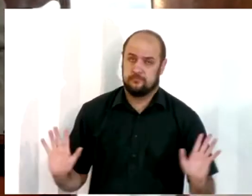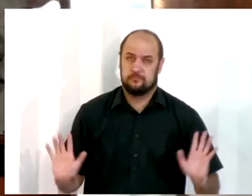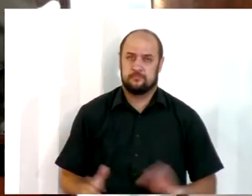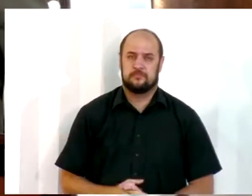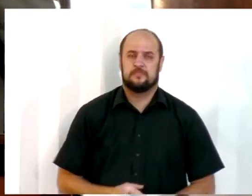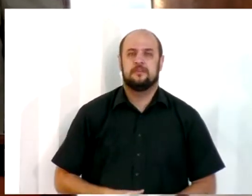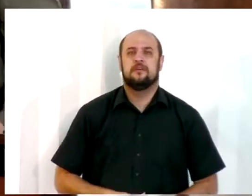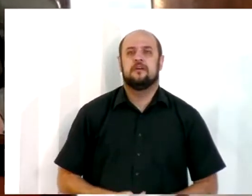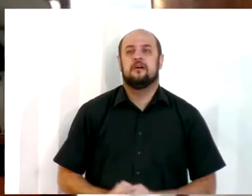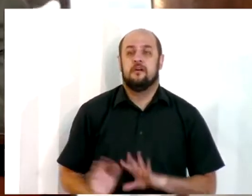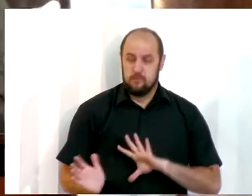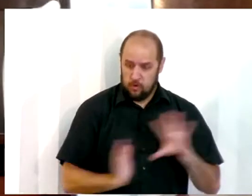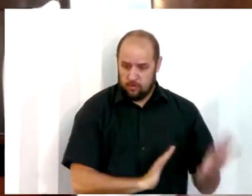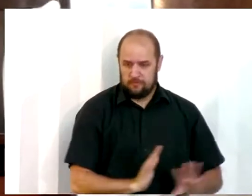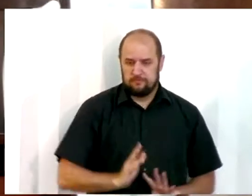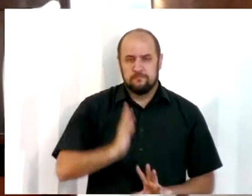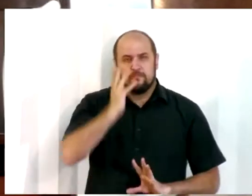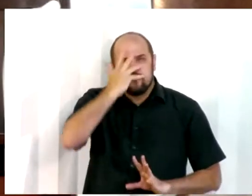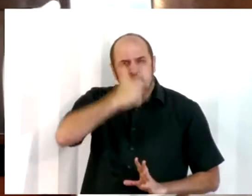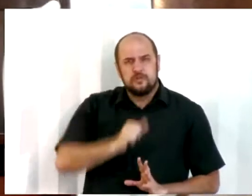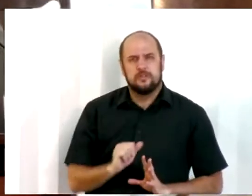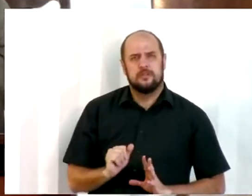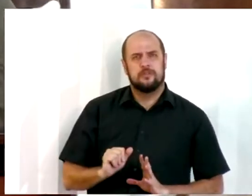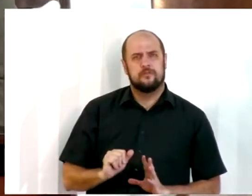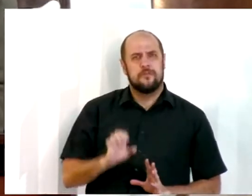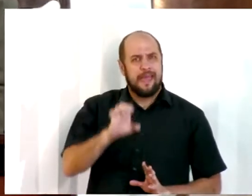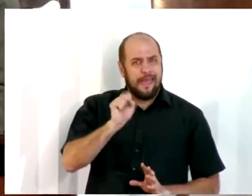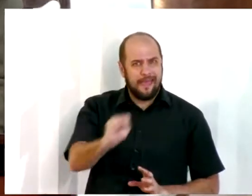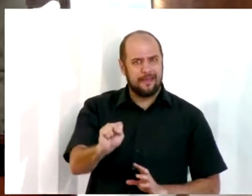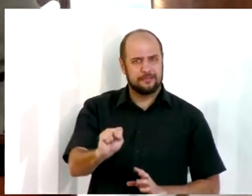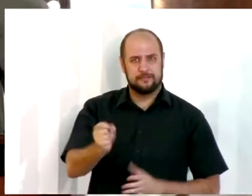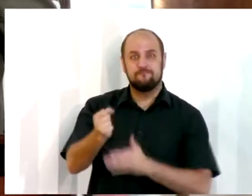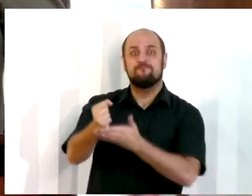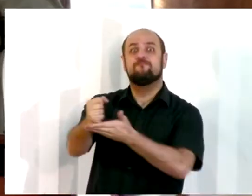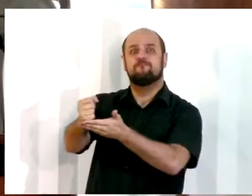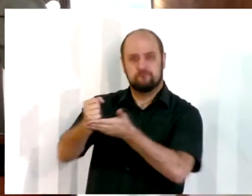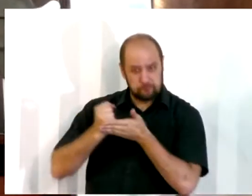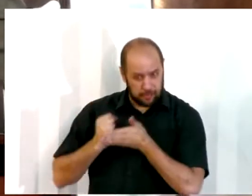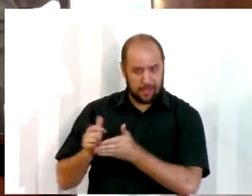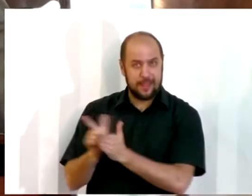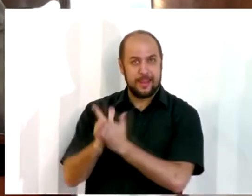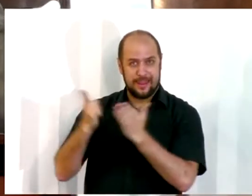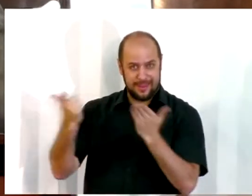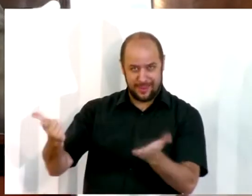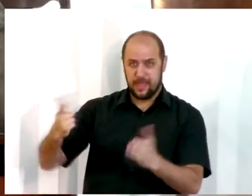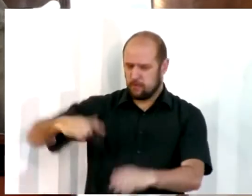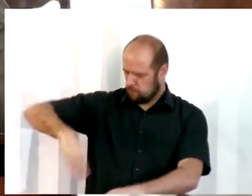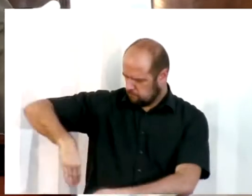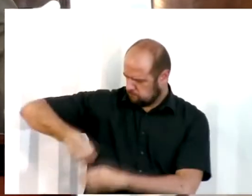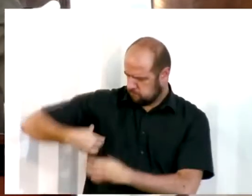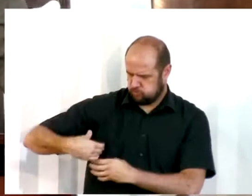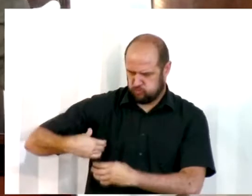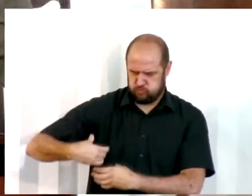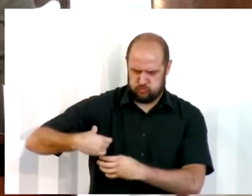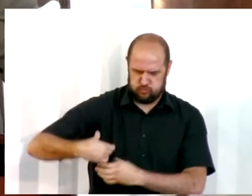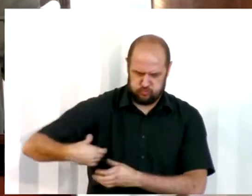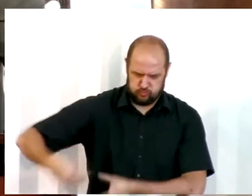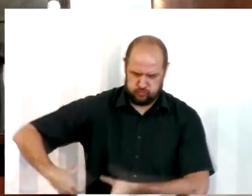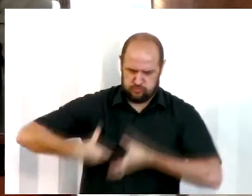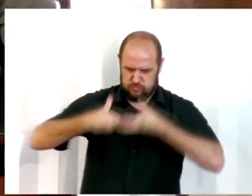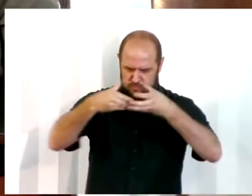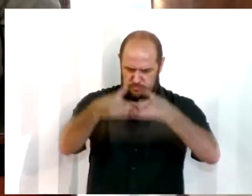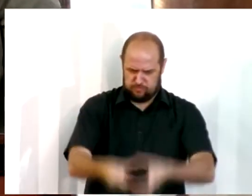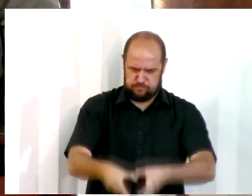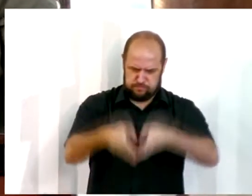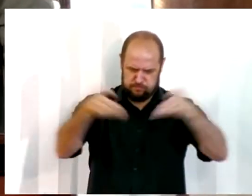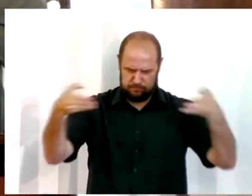O texto diz então que Esdras, o sacerdote, vai trazer o livro da lei perante a congregação. E essa congregação